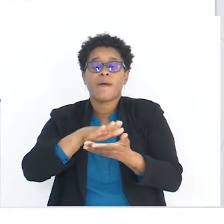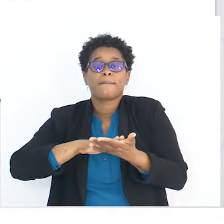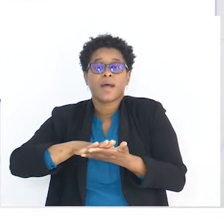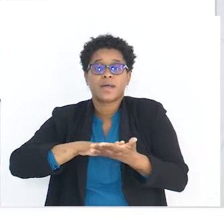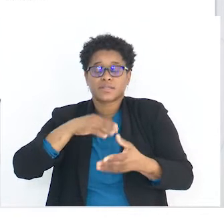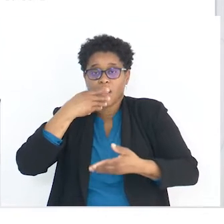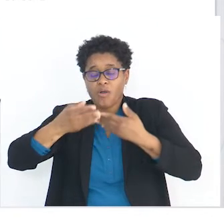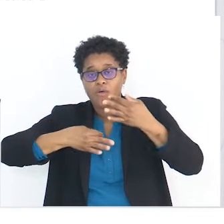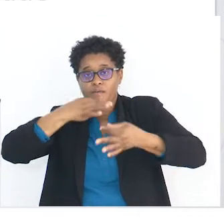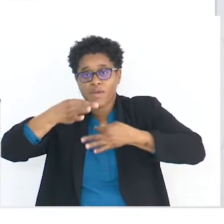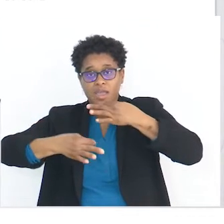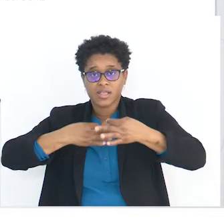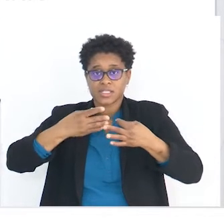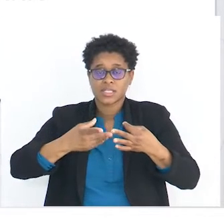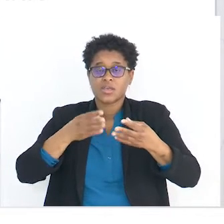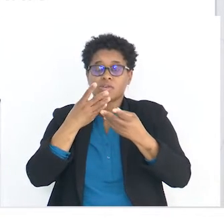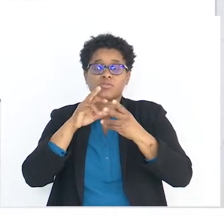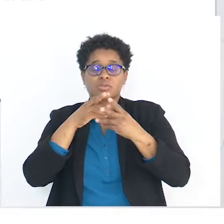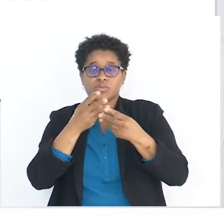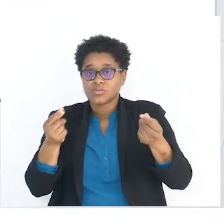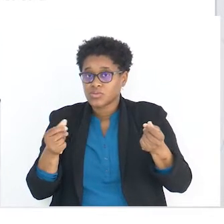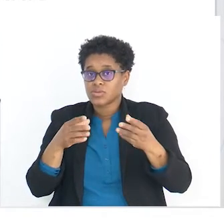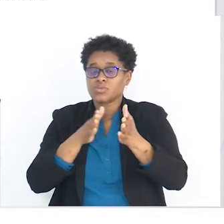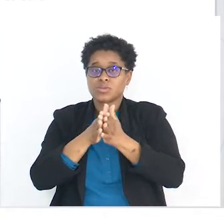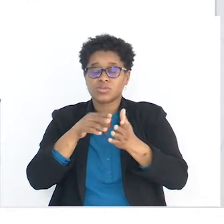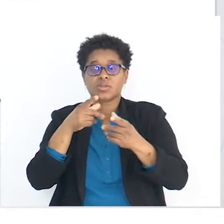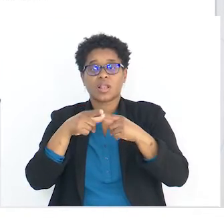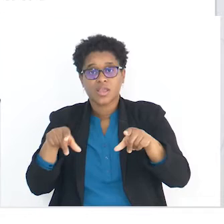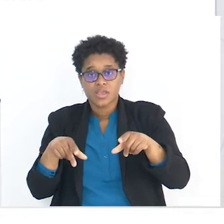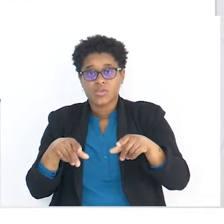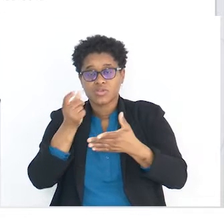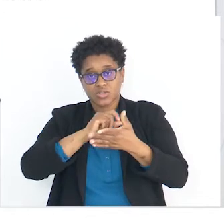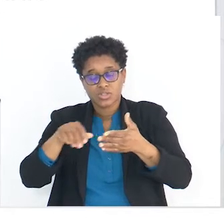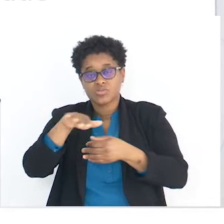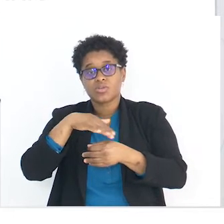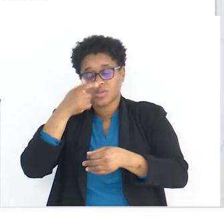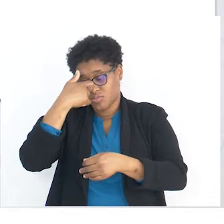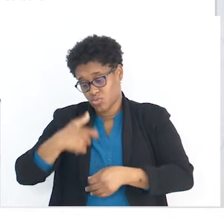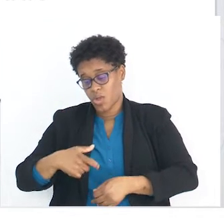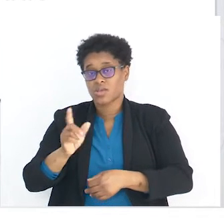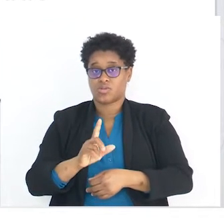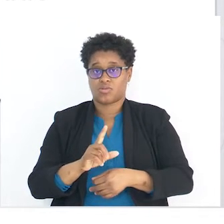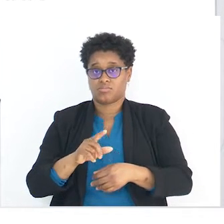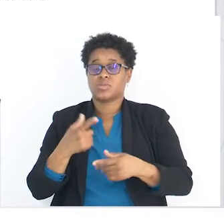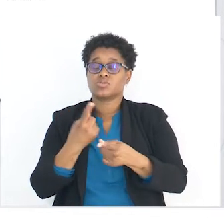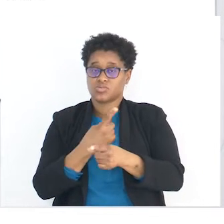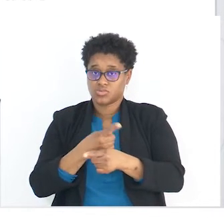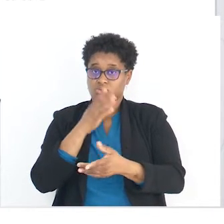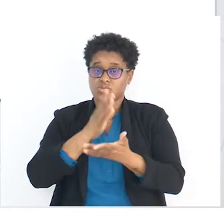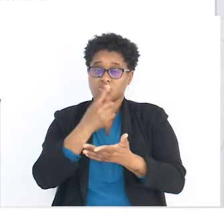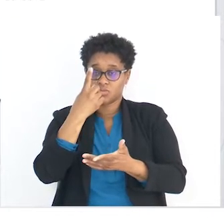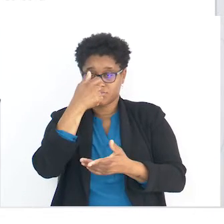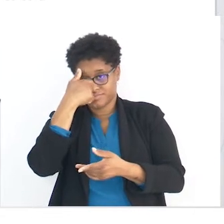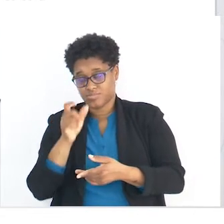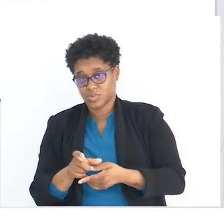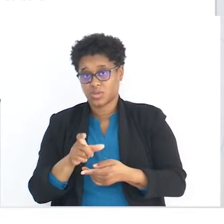situação básica da conversa, como os que resultam do uso da língua escrita em situações não pessoais, Tanto os produtos de